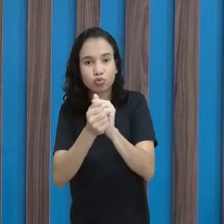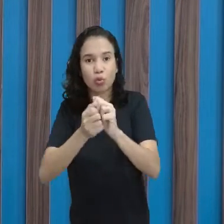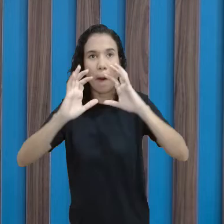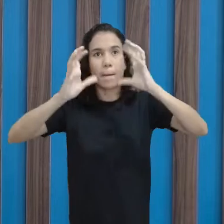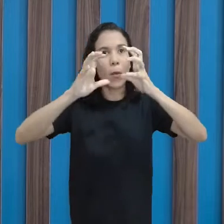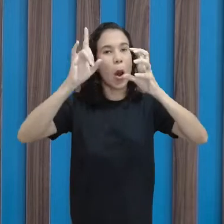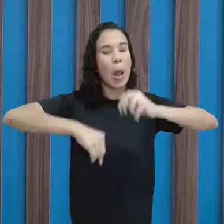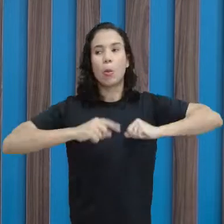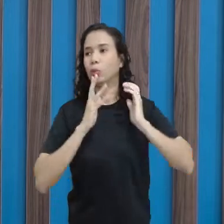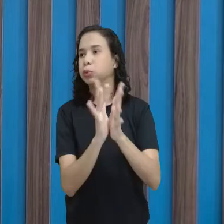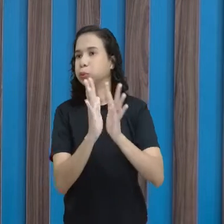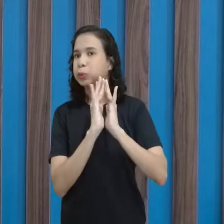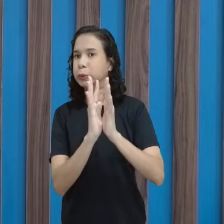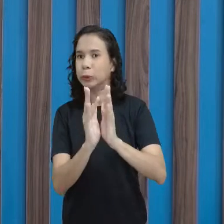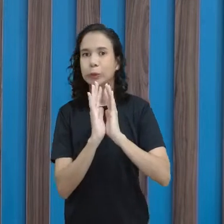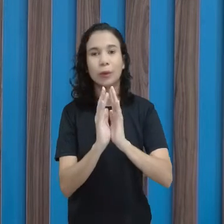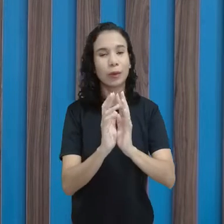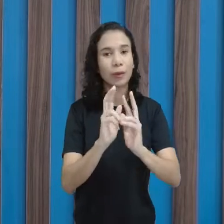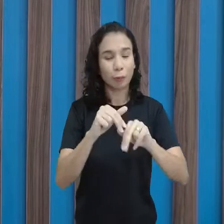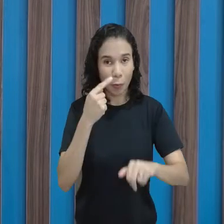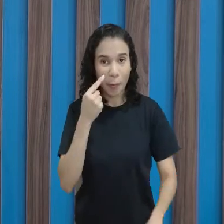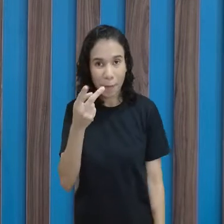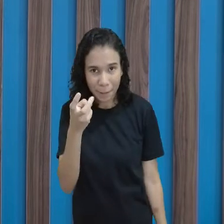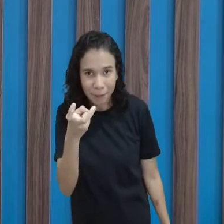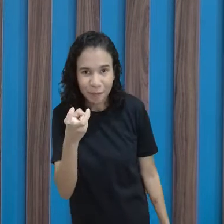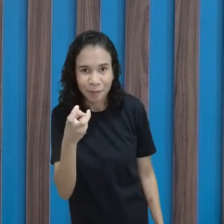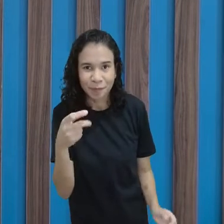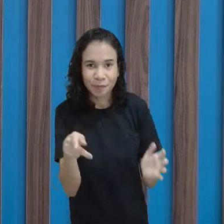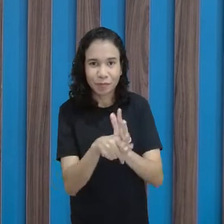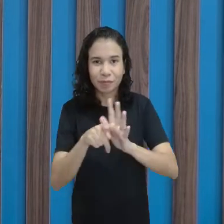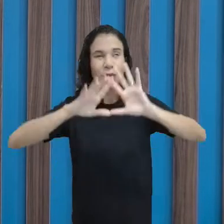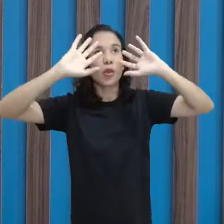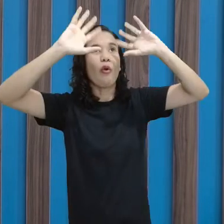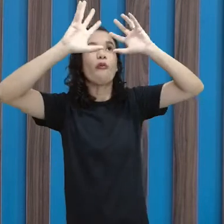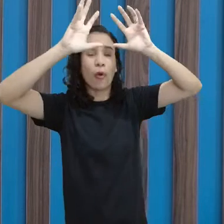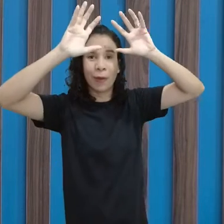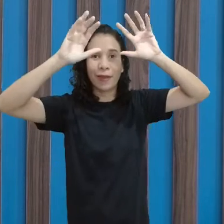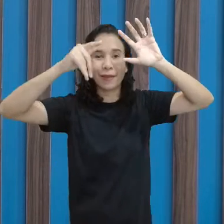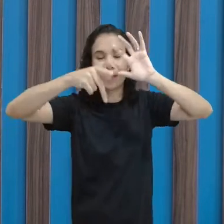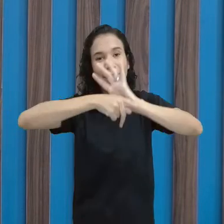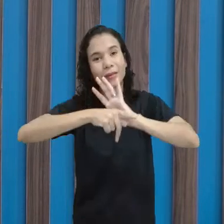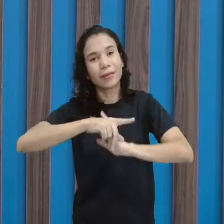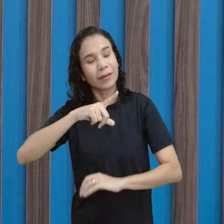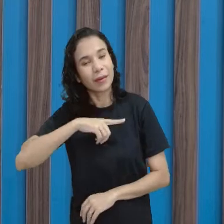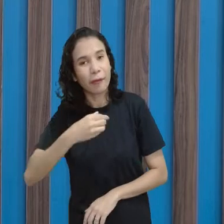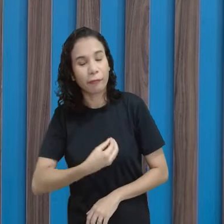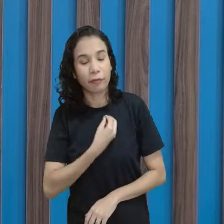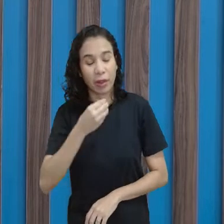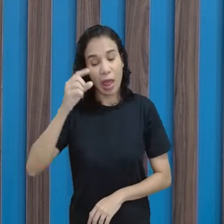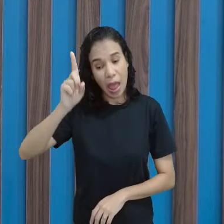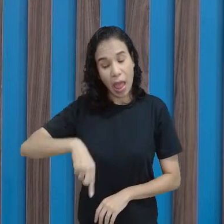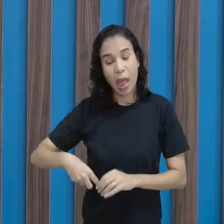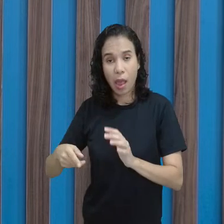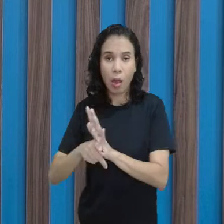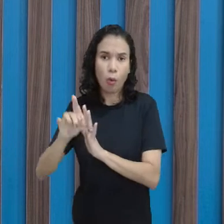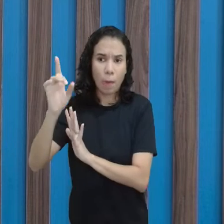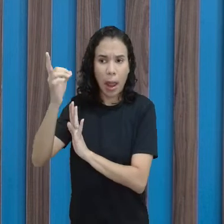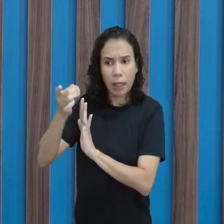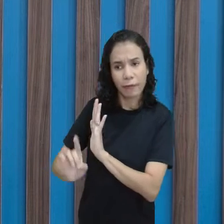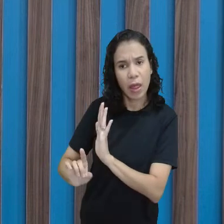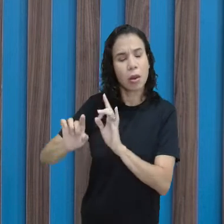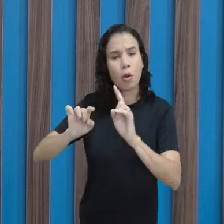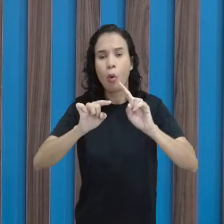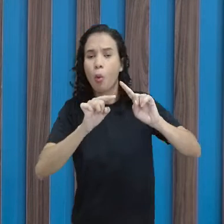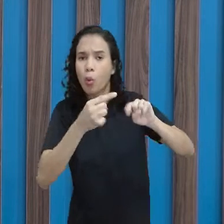É muito bom. E aí vocês viram, né? O vôlei, independente se ele é o vôlei paralímpico ou